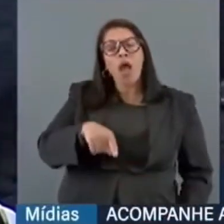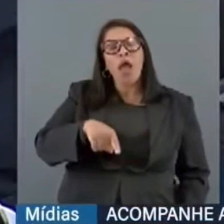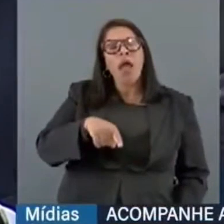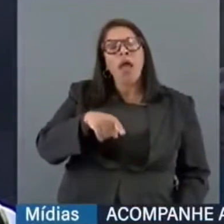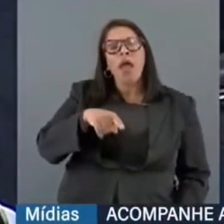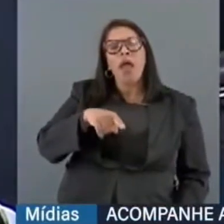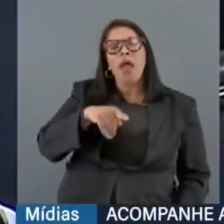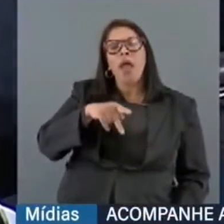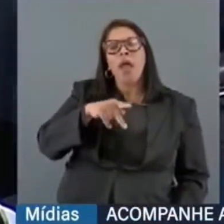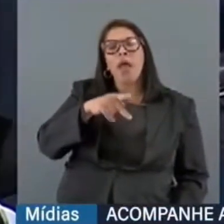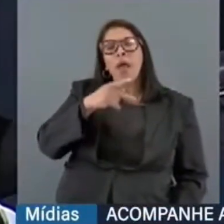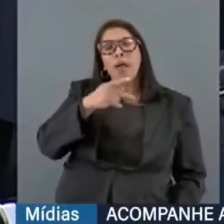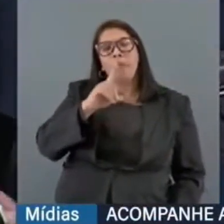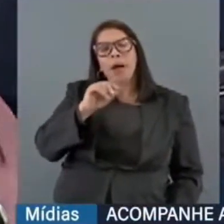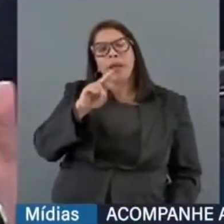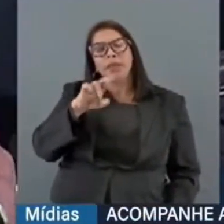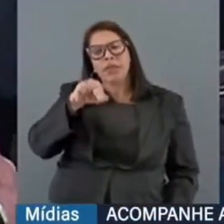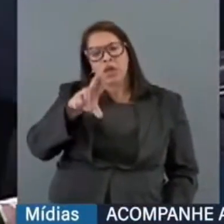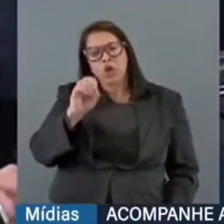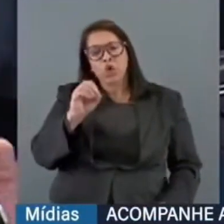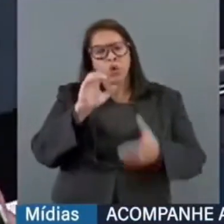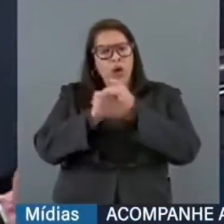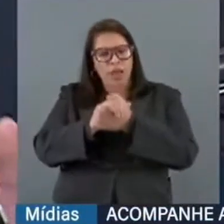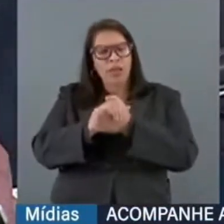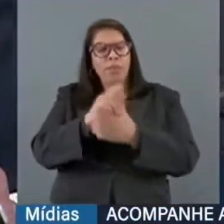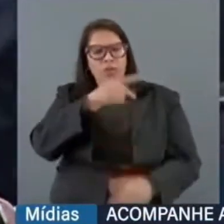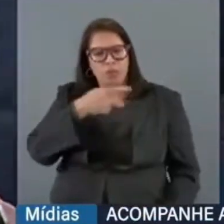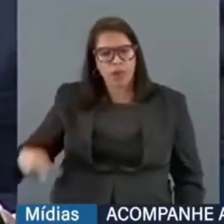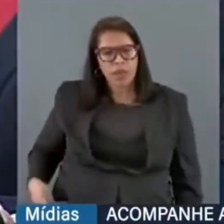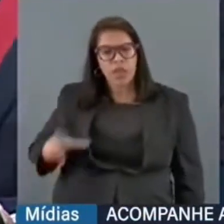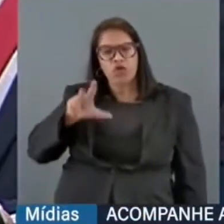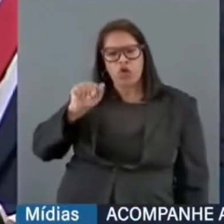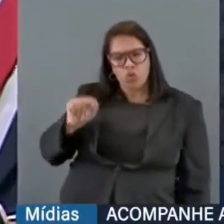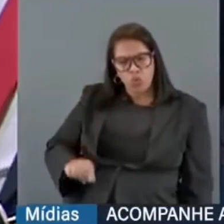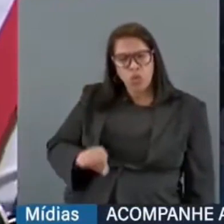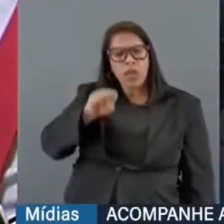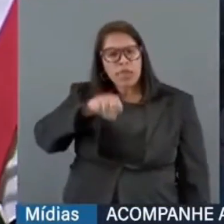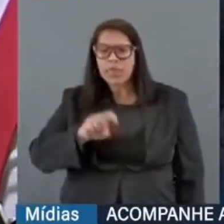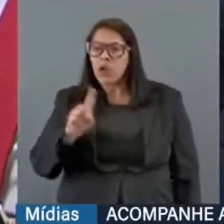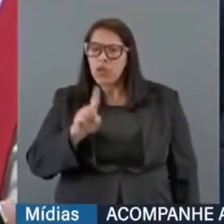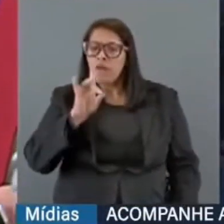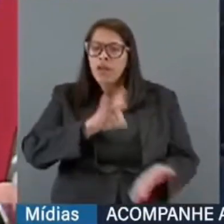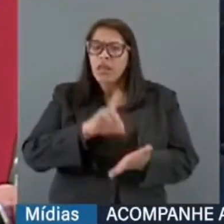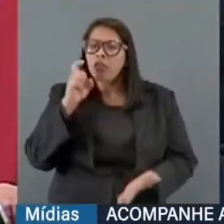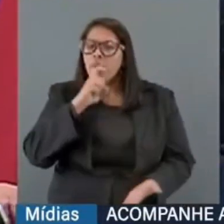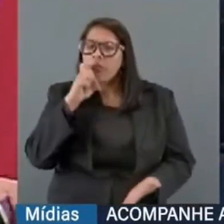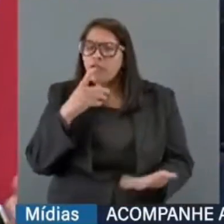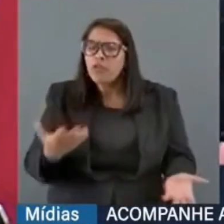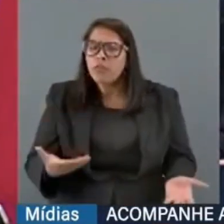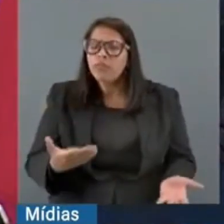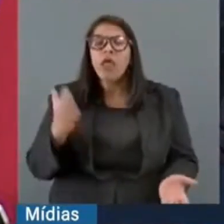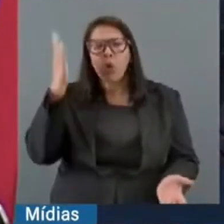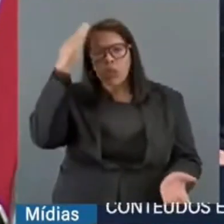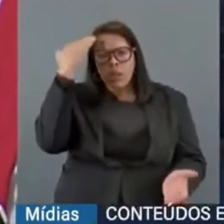recente casamento do presidente. Não sei se é verdade ou não, e se não for, eu peço até minhas escusas, mas é importante para